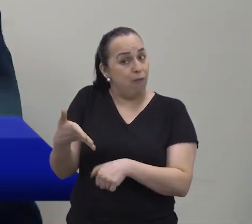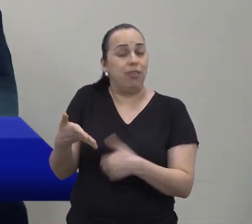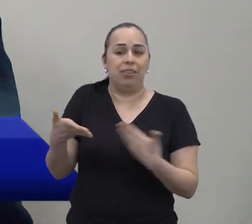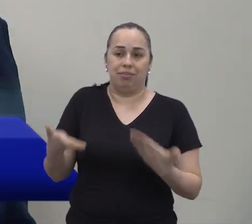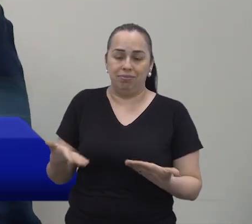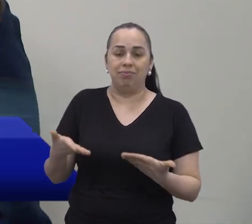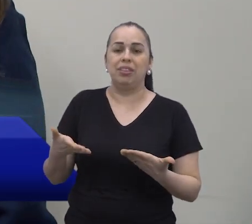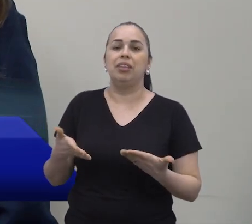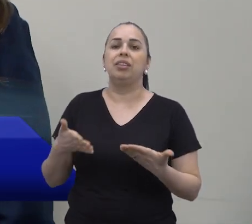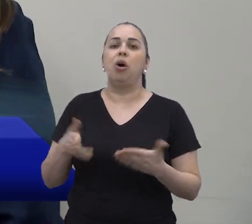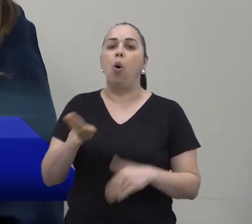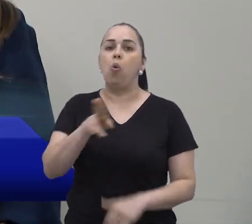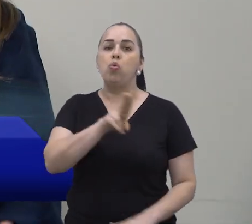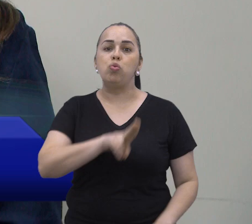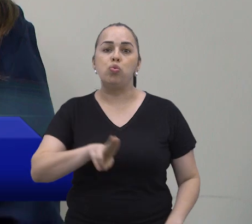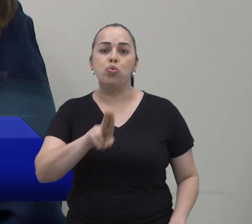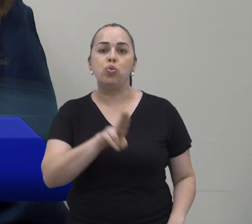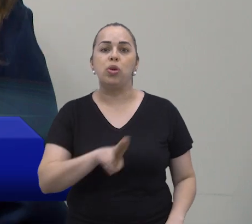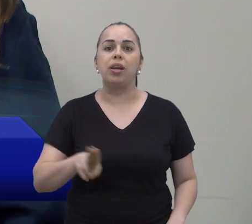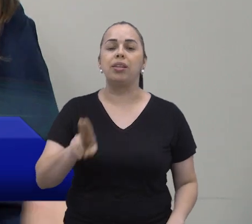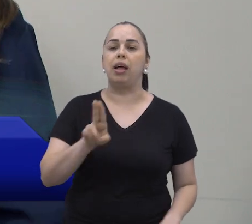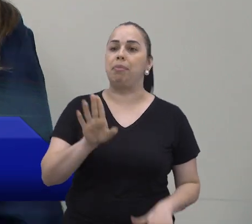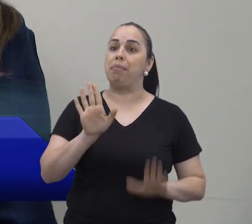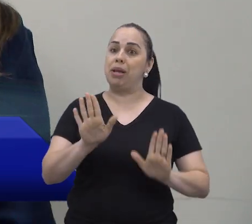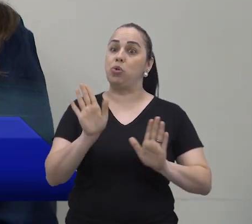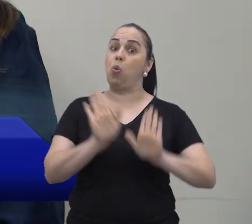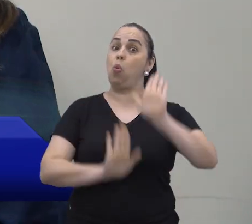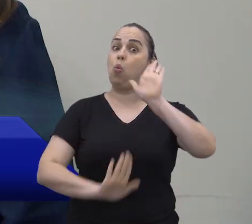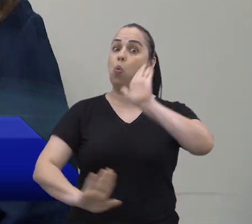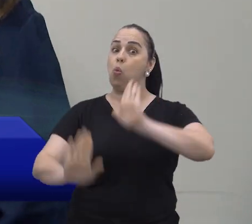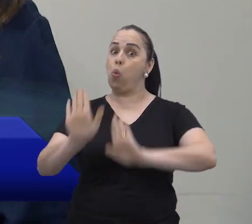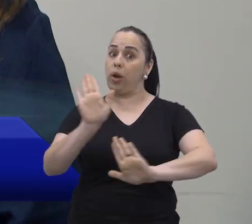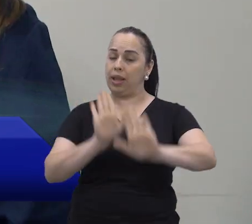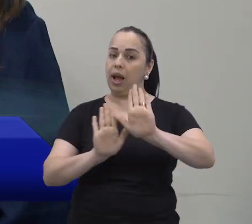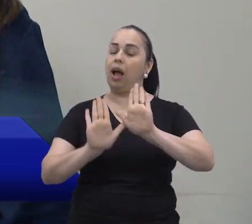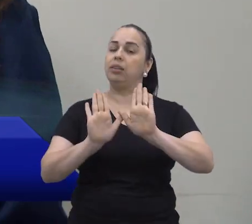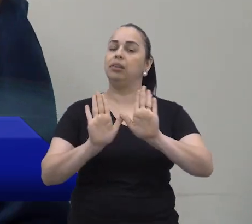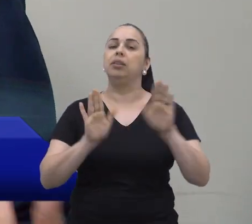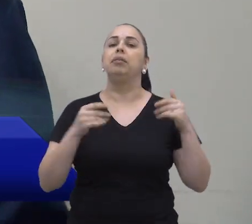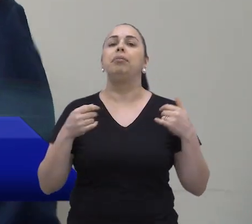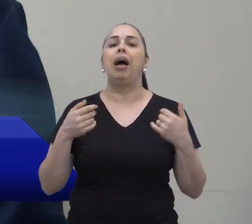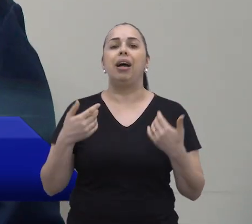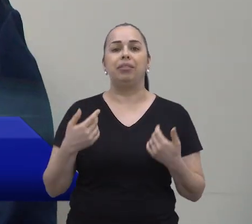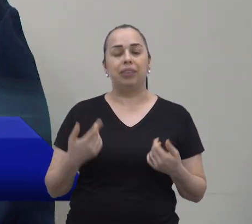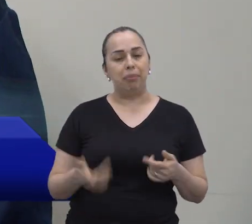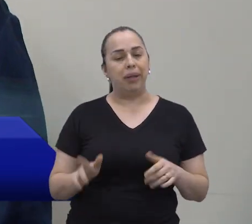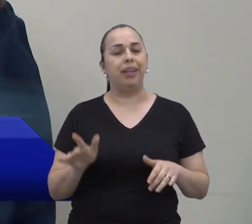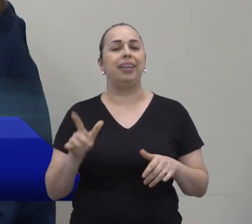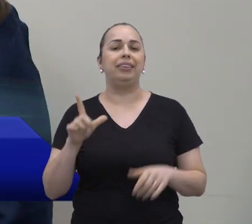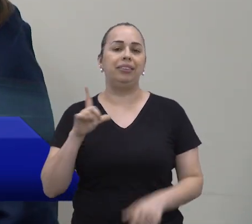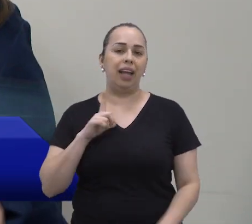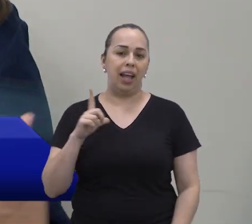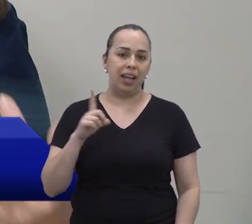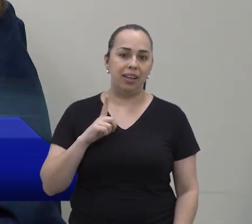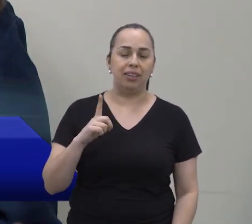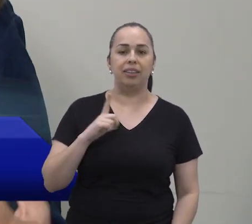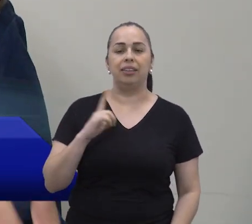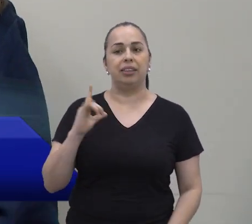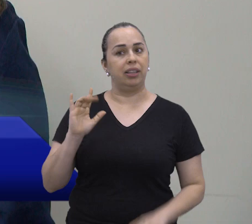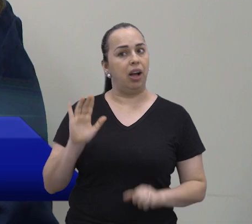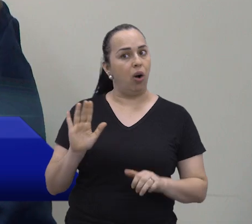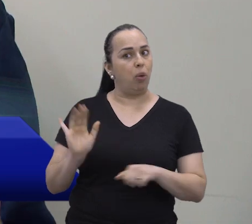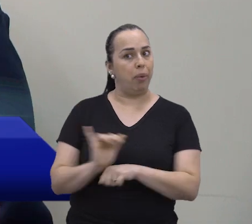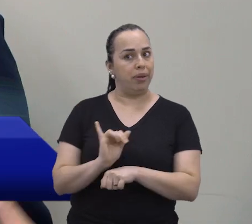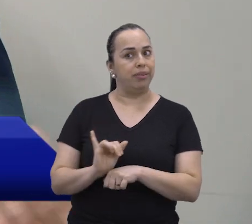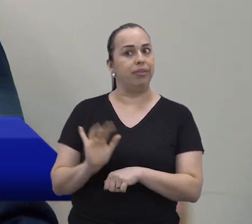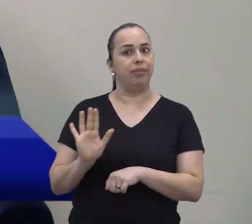ferramenta nova, né, no ambiente de trabalho. Utilizando, né, ela com cuidado, ela ajuda muito. Mas a gente tem aí algumas